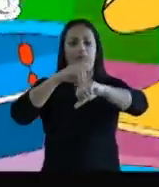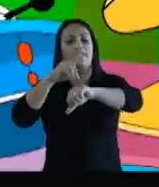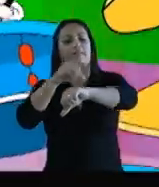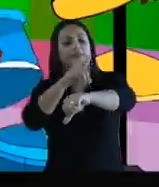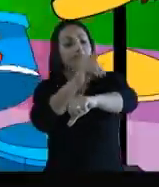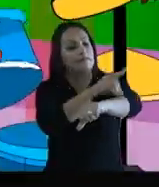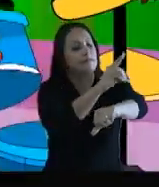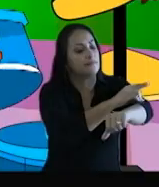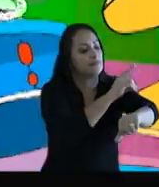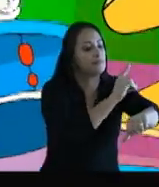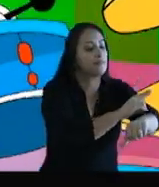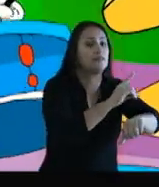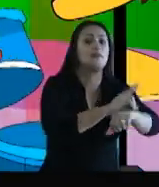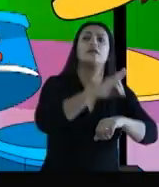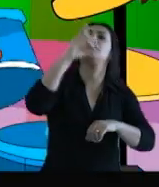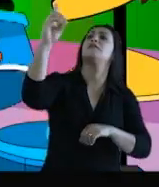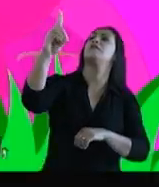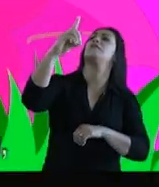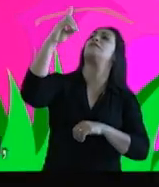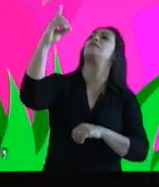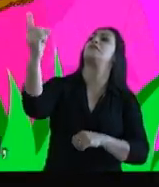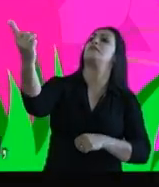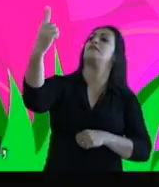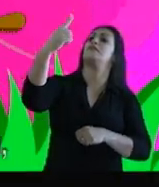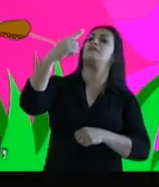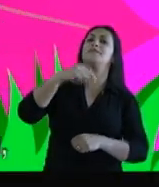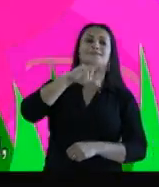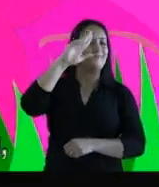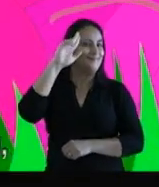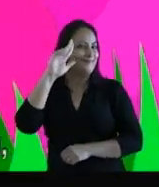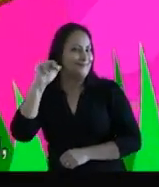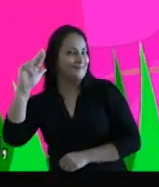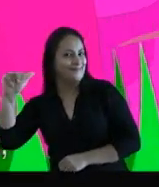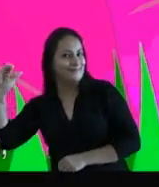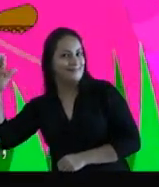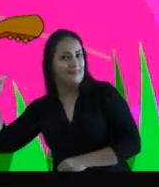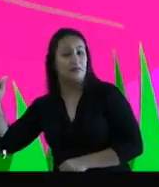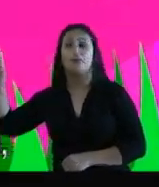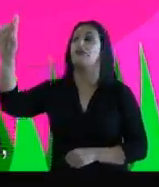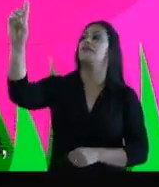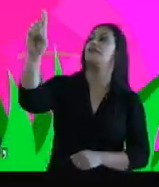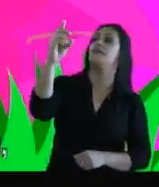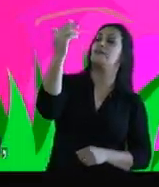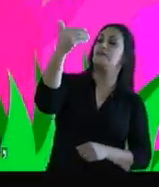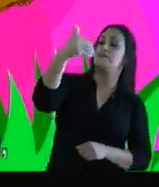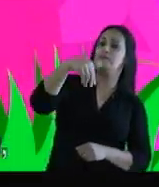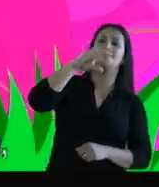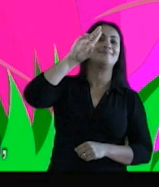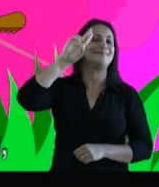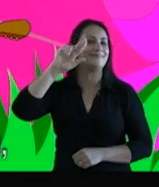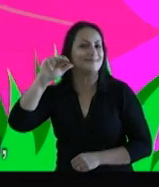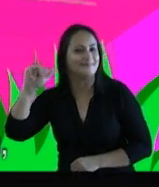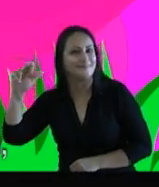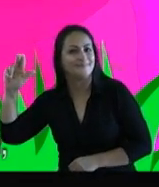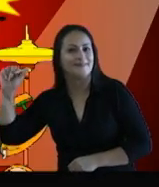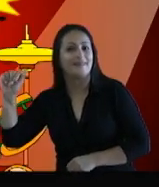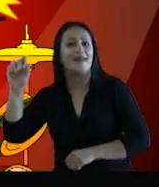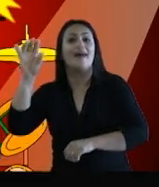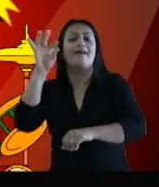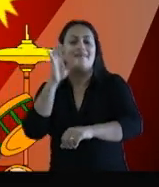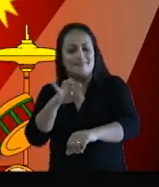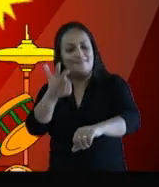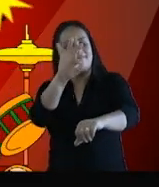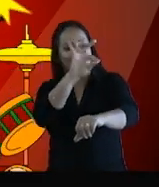Ferra, ferra, ferra, ferra, ferradou. Ela nunca mais voltou. Ela nunca mais voltou.